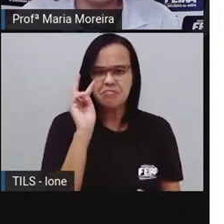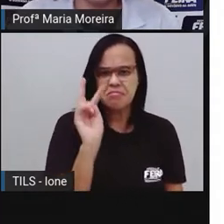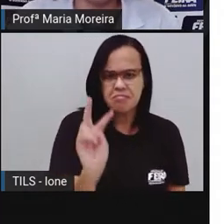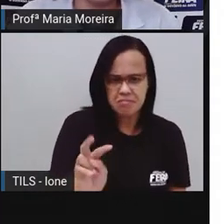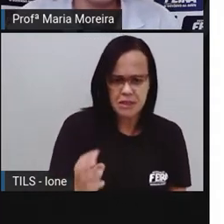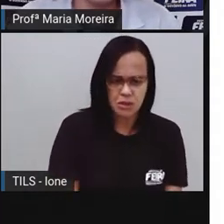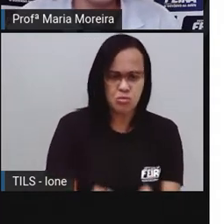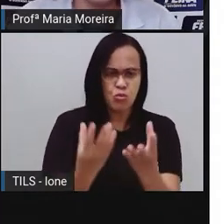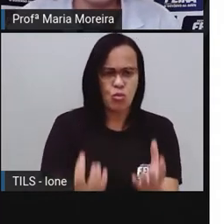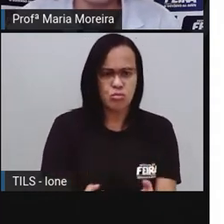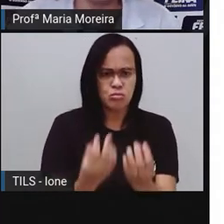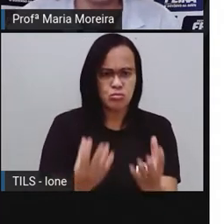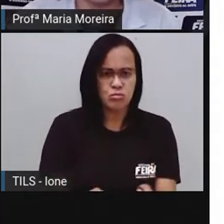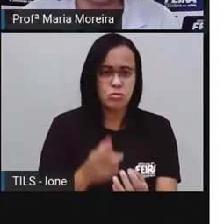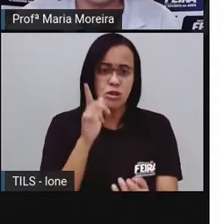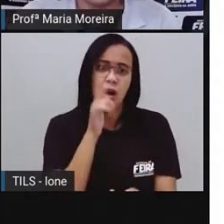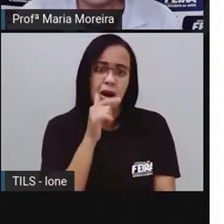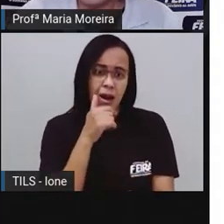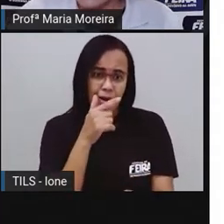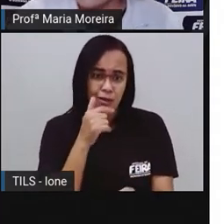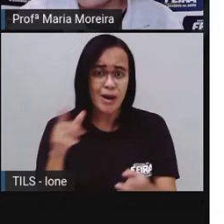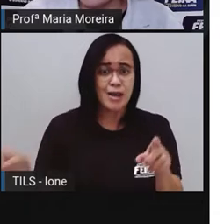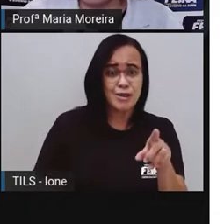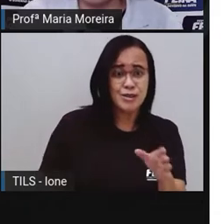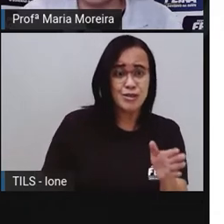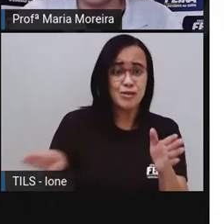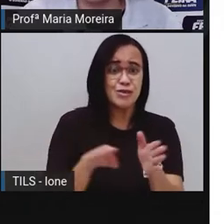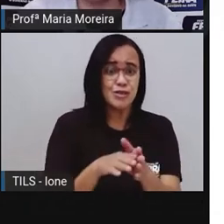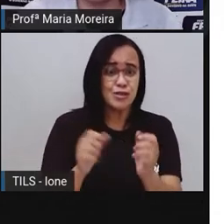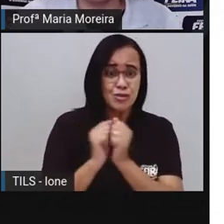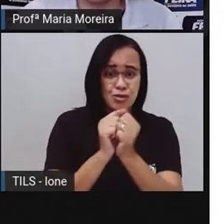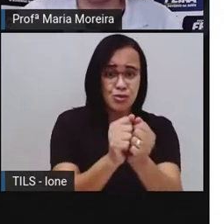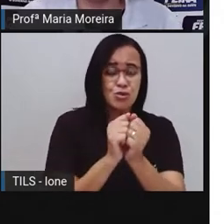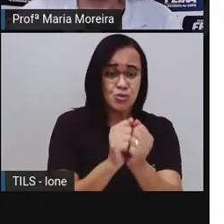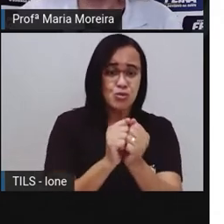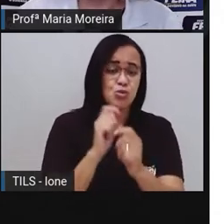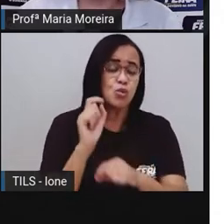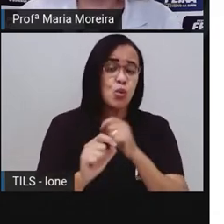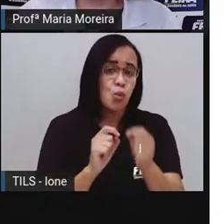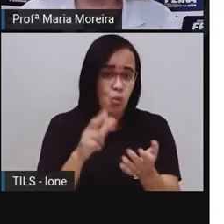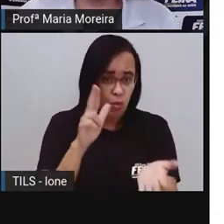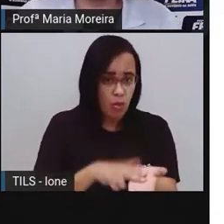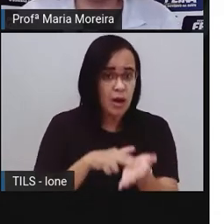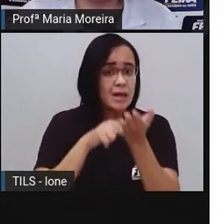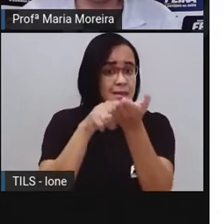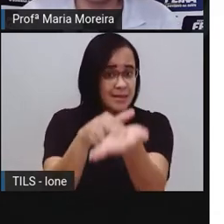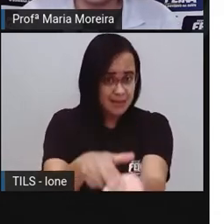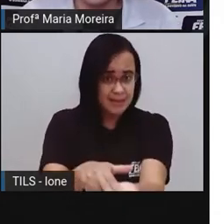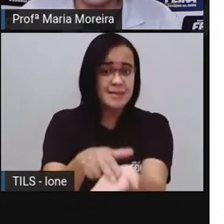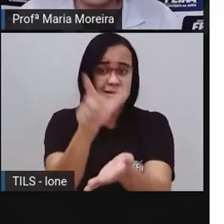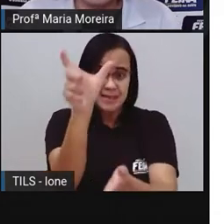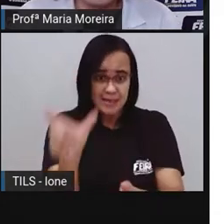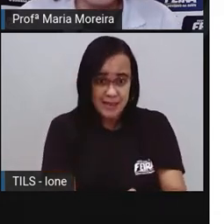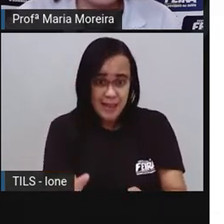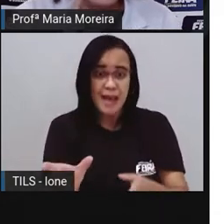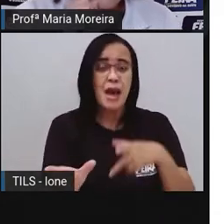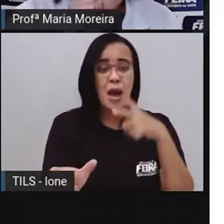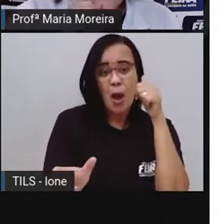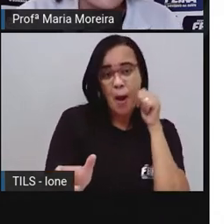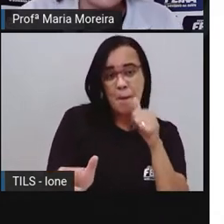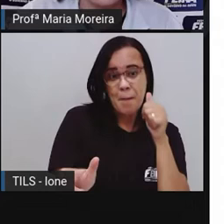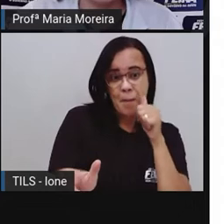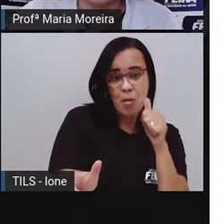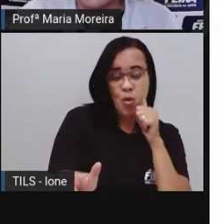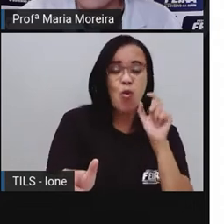chegou junto com a mudança, trazendo uma carta para Cinderela, com uma